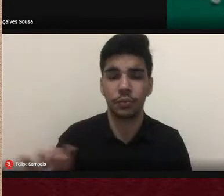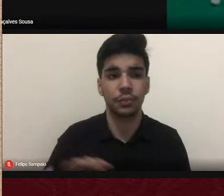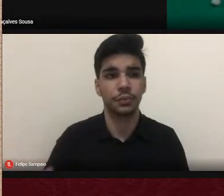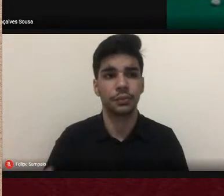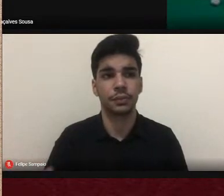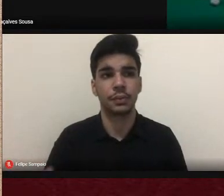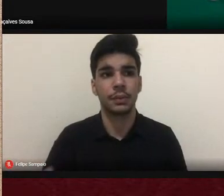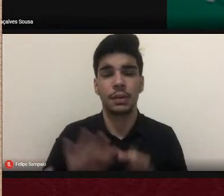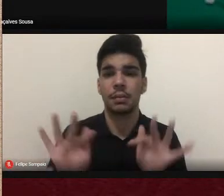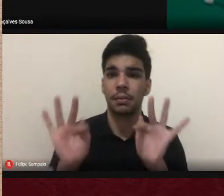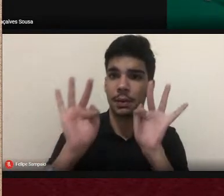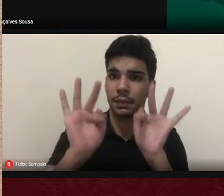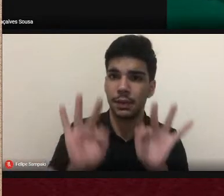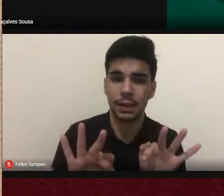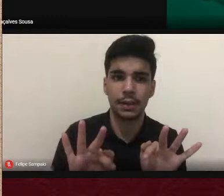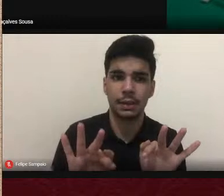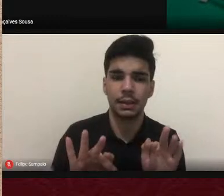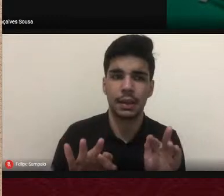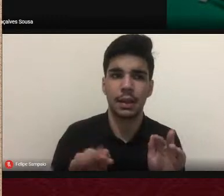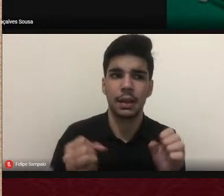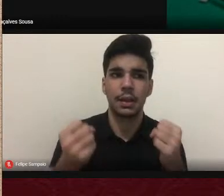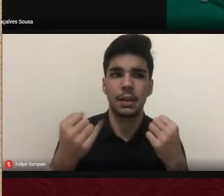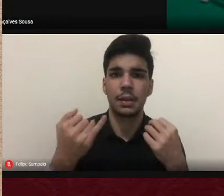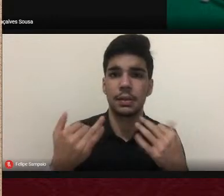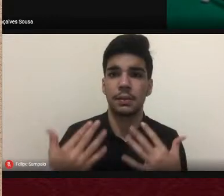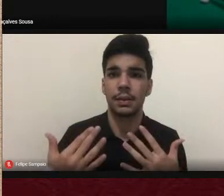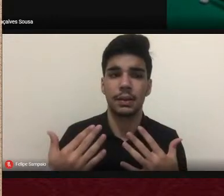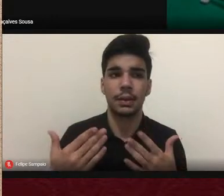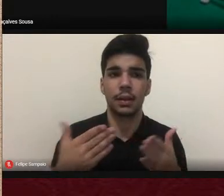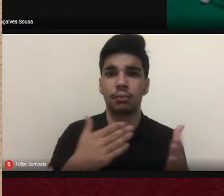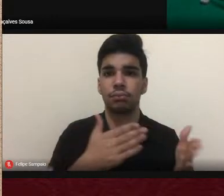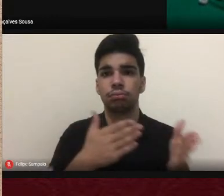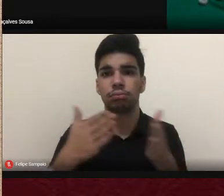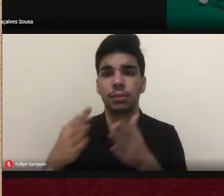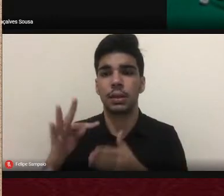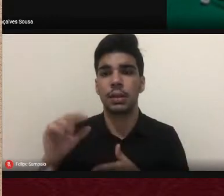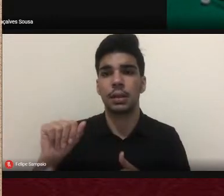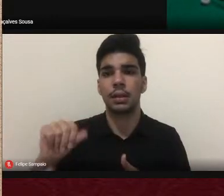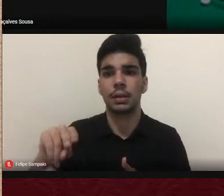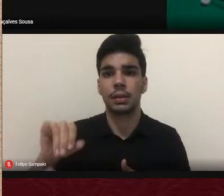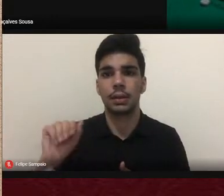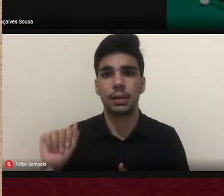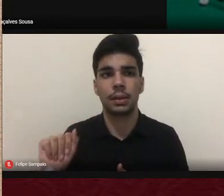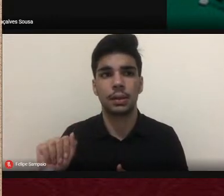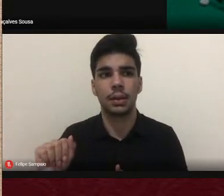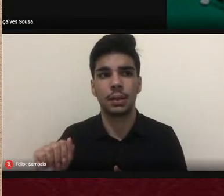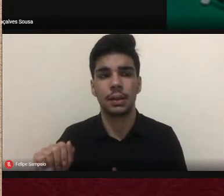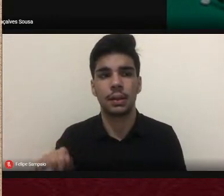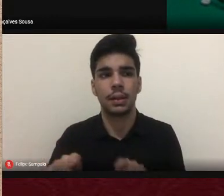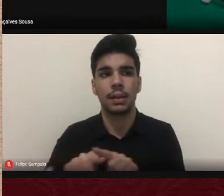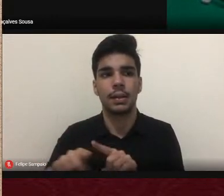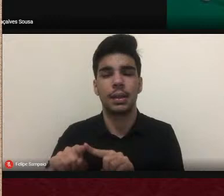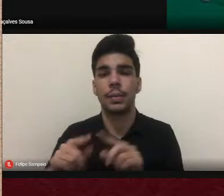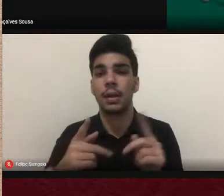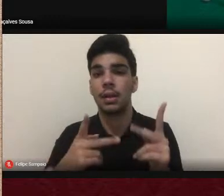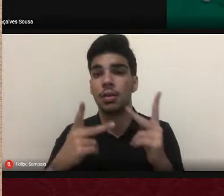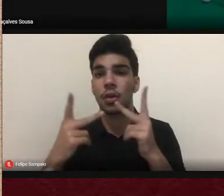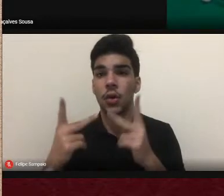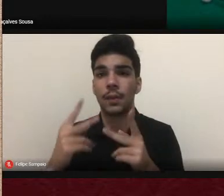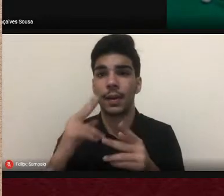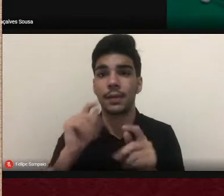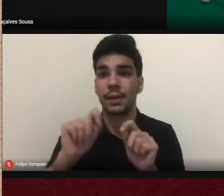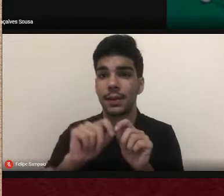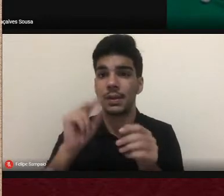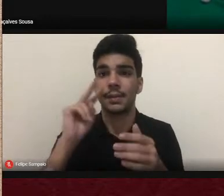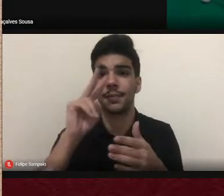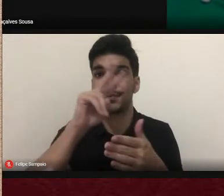finalizar trazer uma parte do que a Tânia Regina de Luca nos convida para fazer a leitura da obra sobre as breves